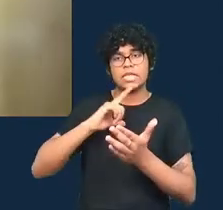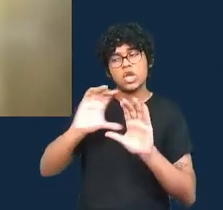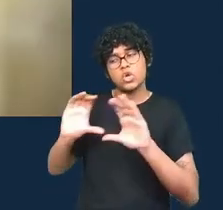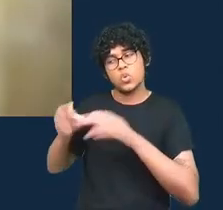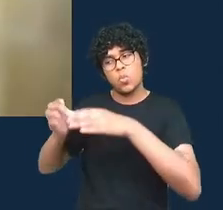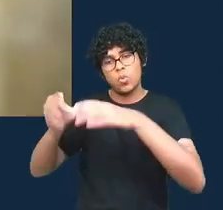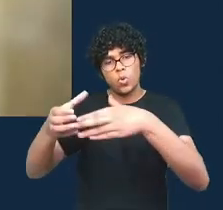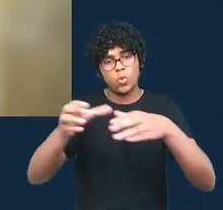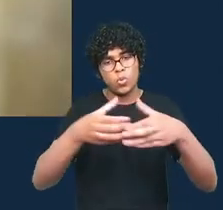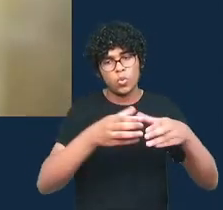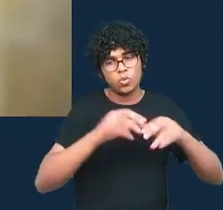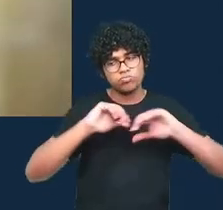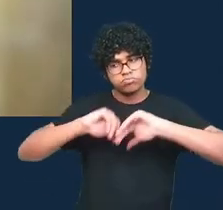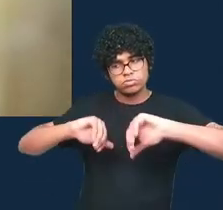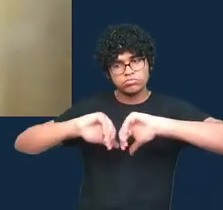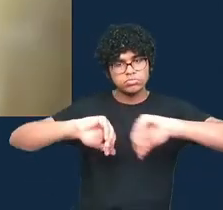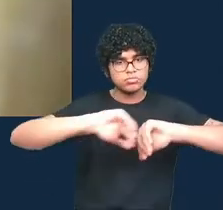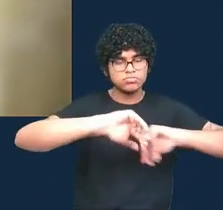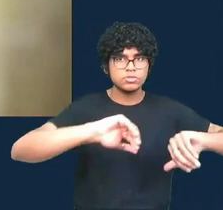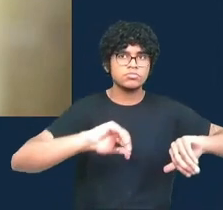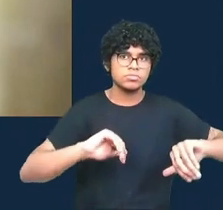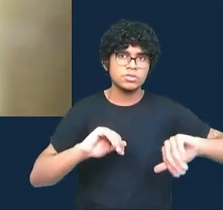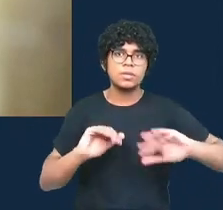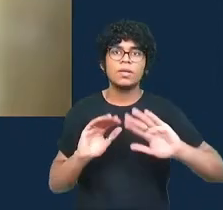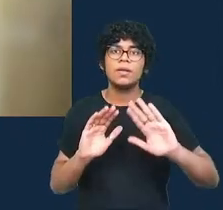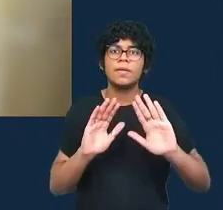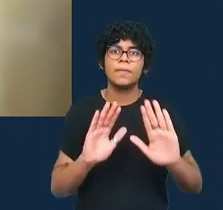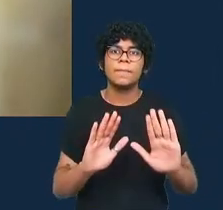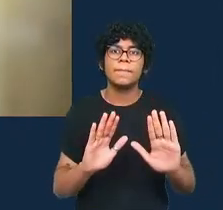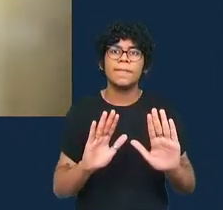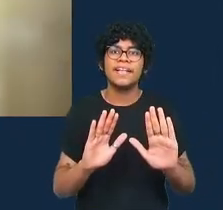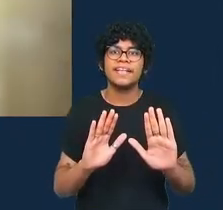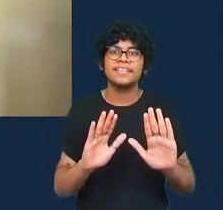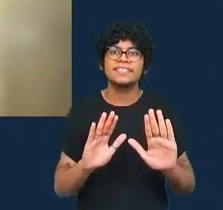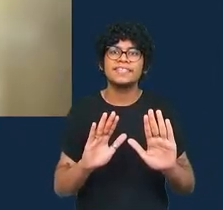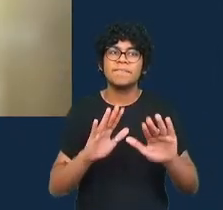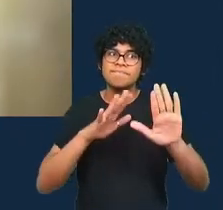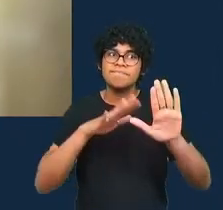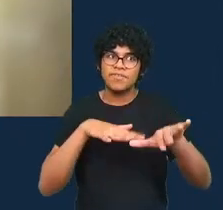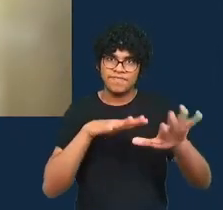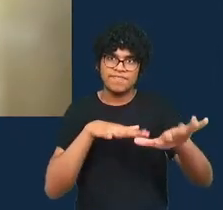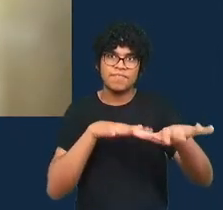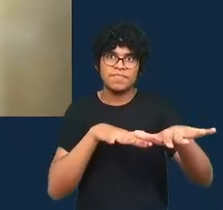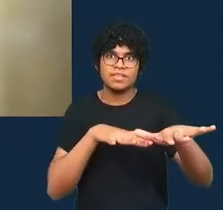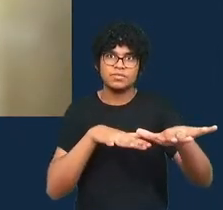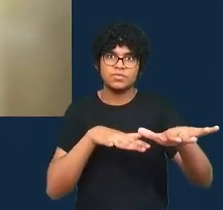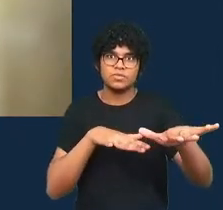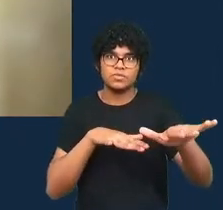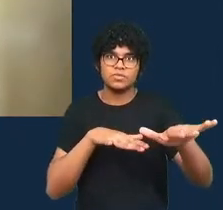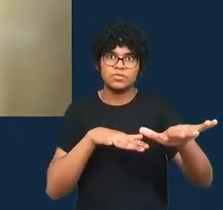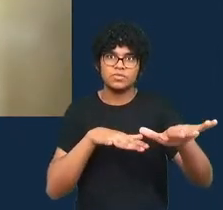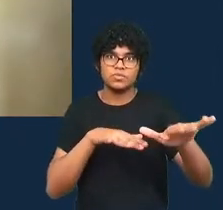eu devo dizer que esse movimento a respeito desses silos já está acontecendo